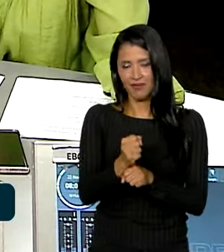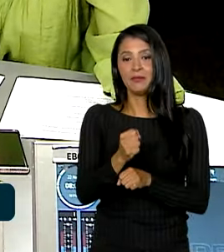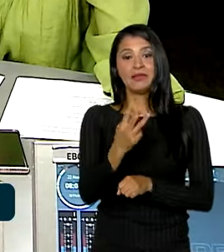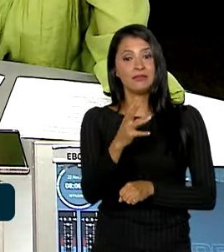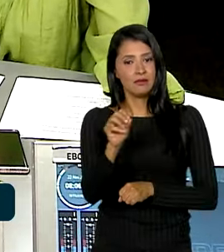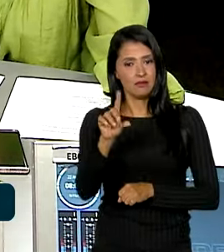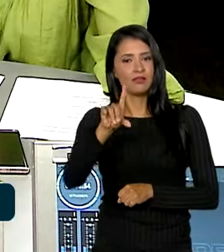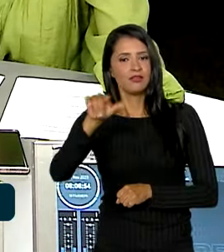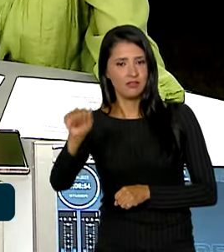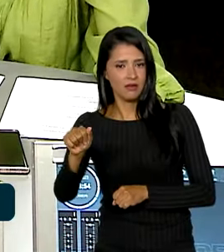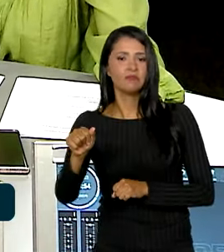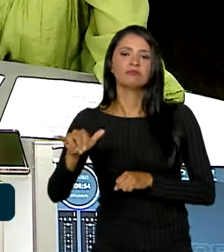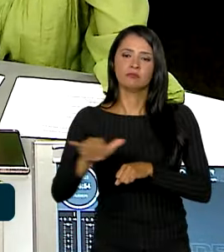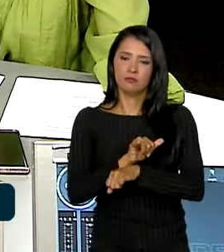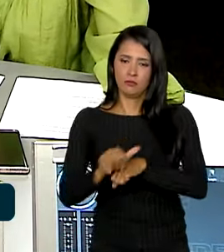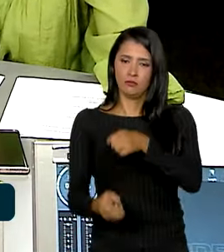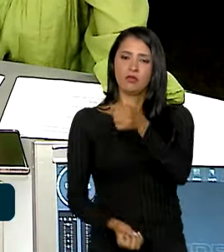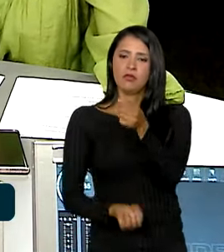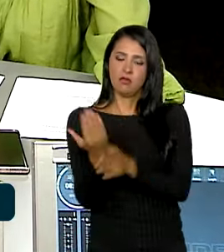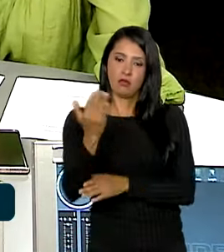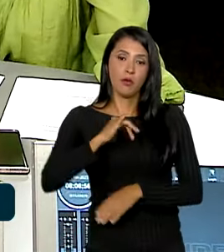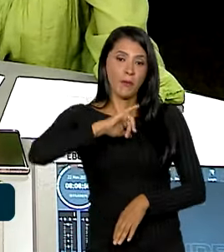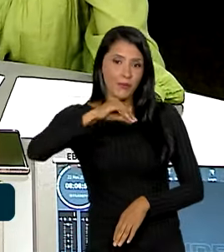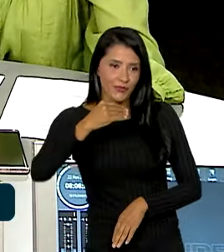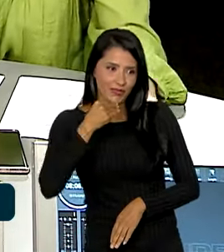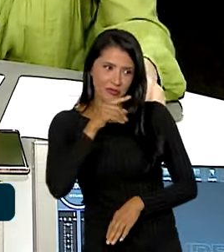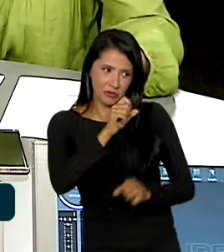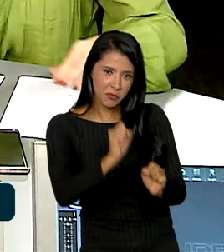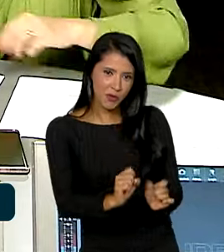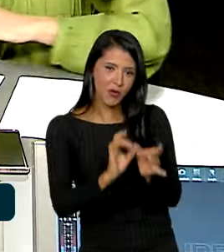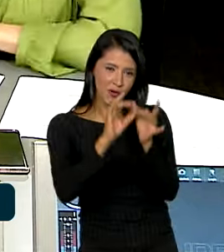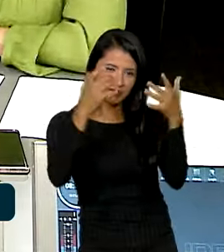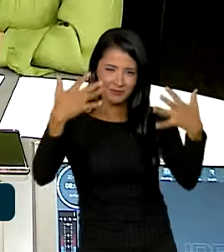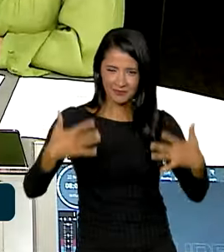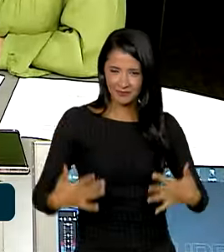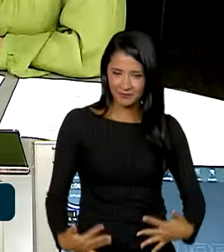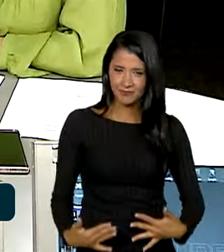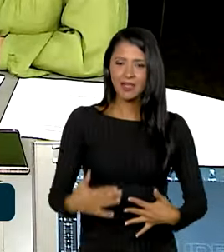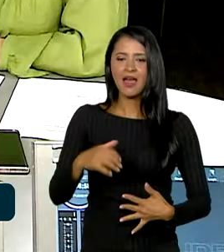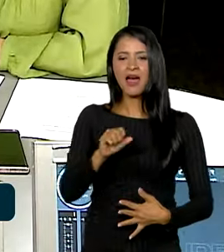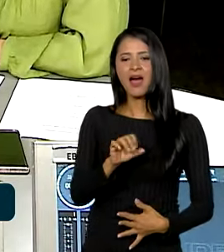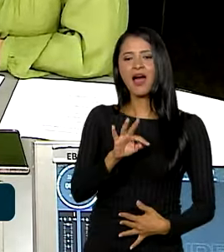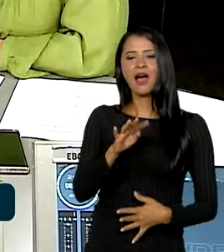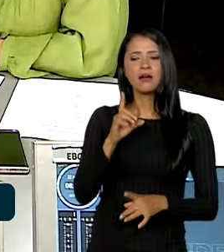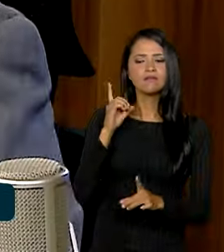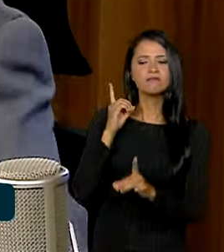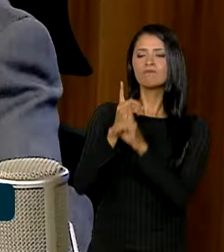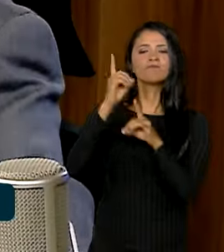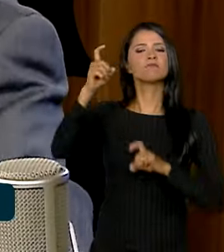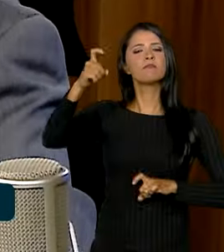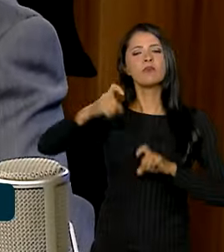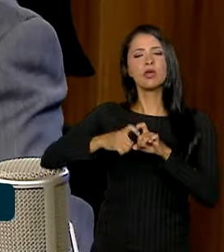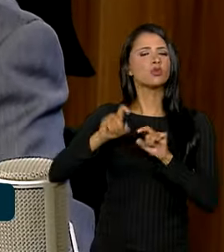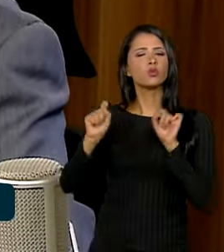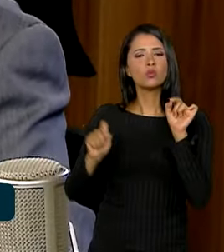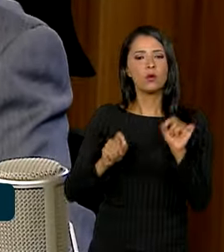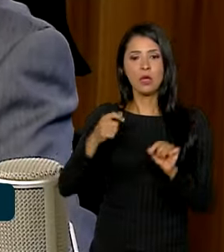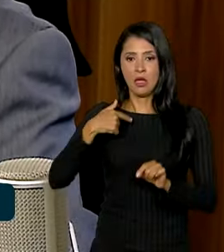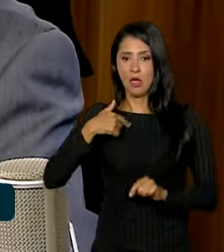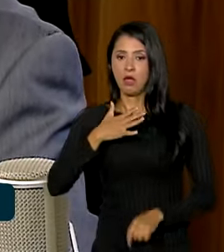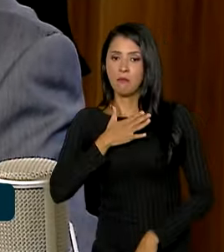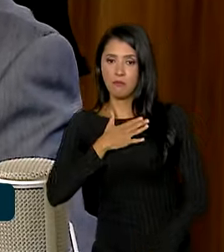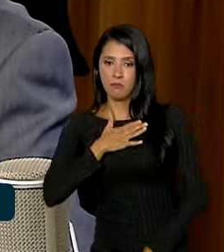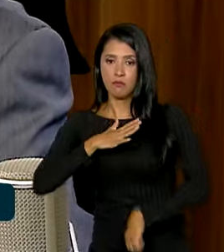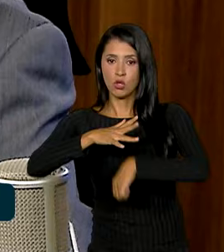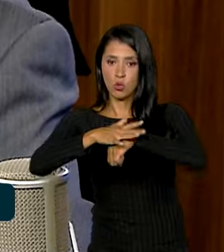Estamos criando agora, importante essa oportunidade, se você me permite falar. O ateste médico. O é ateste médico? Se eu me adoeço, Deus